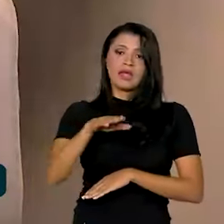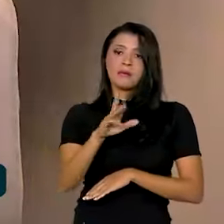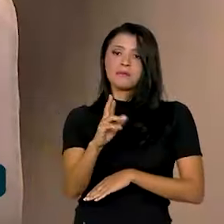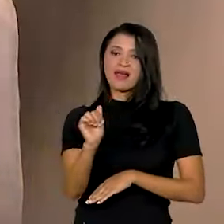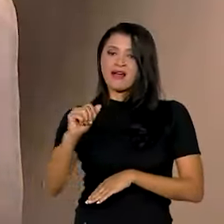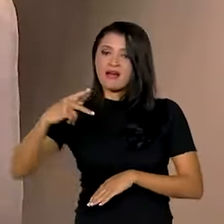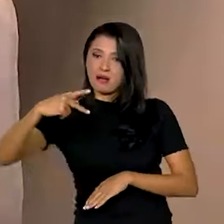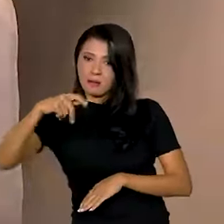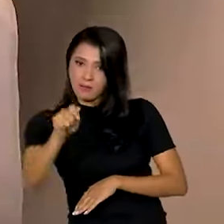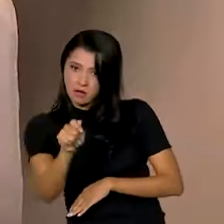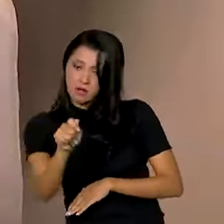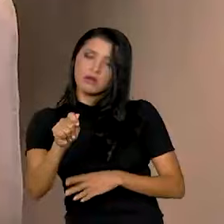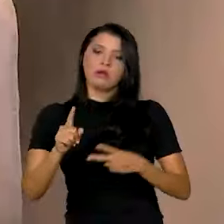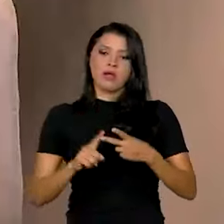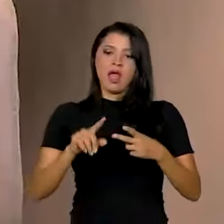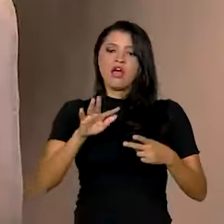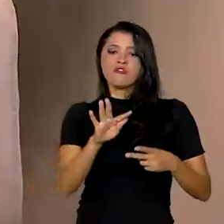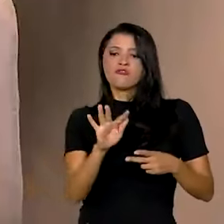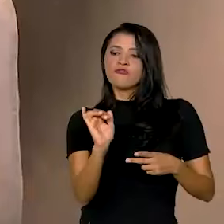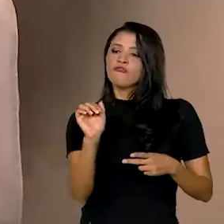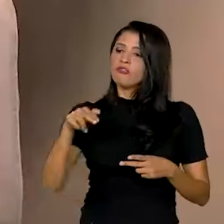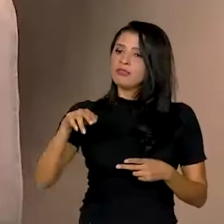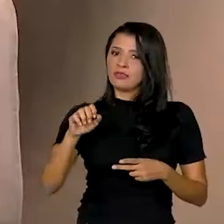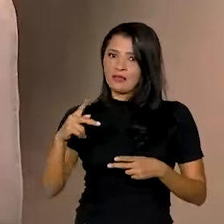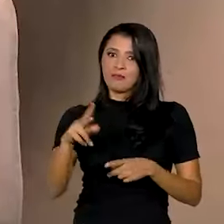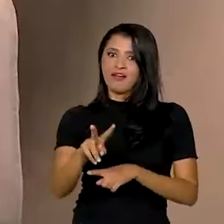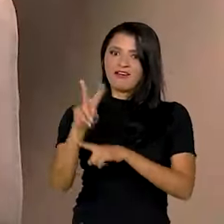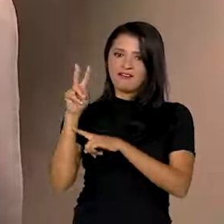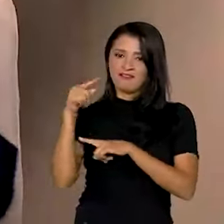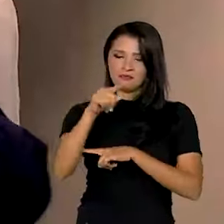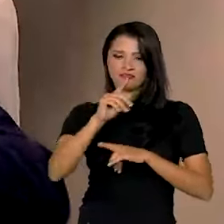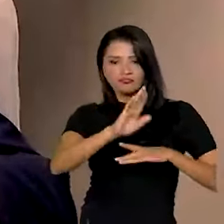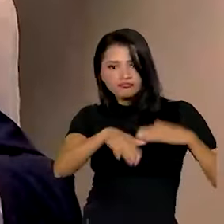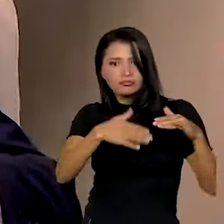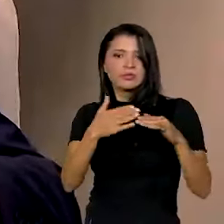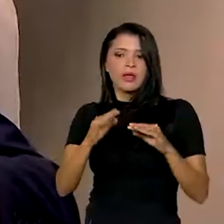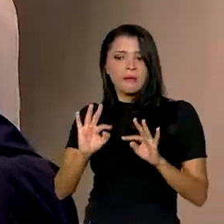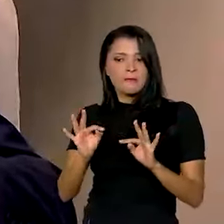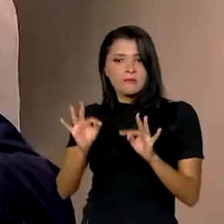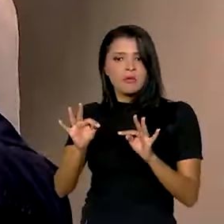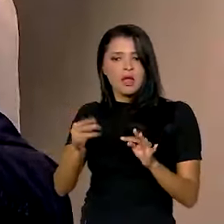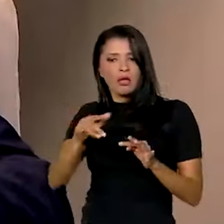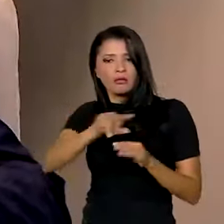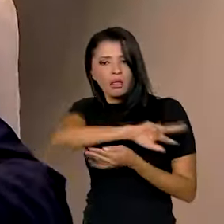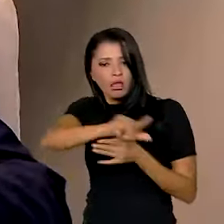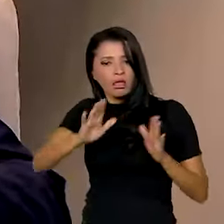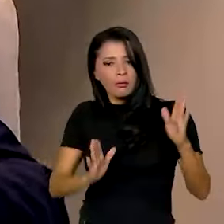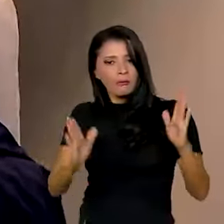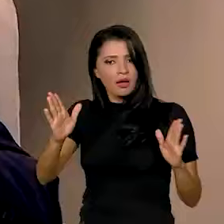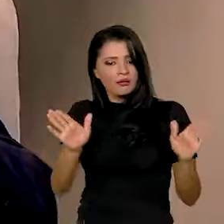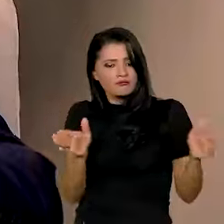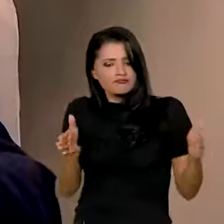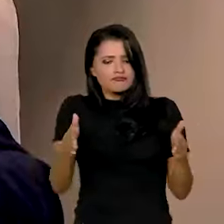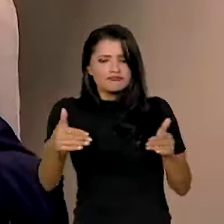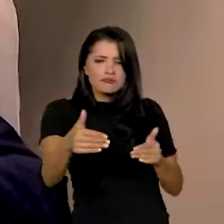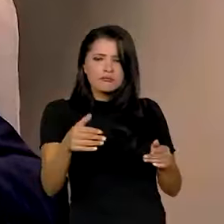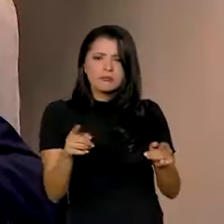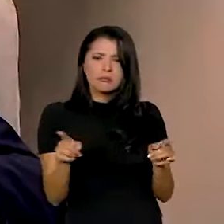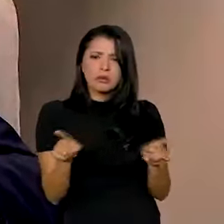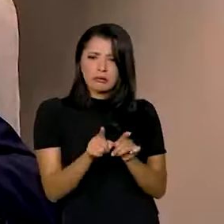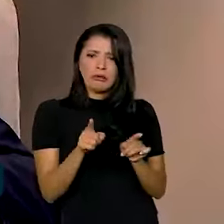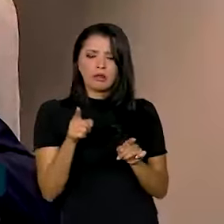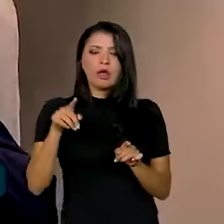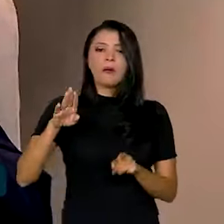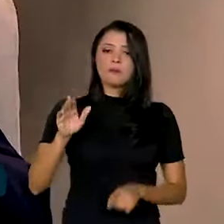junto da Embrapa, FINEP, para financiar o desenvolvimento dessas máquinas pequenas. O BNDES está